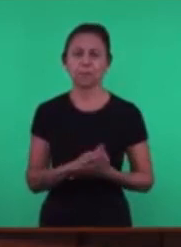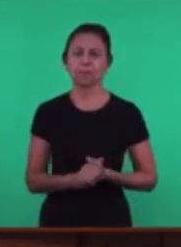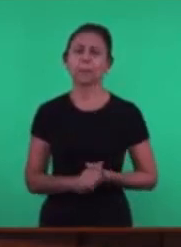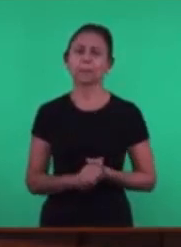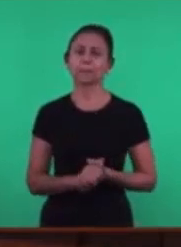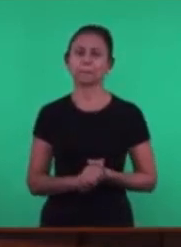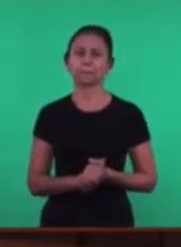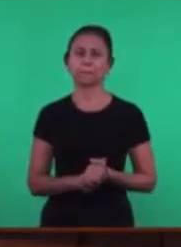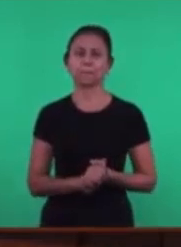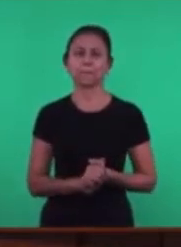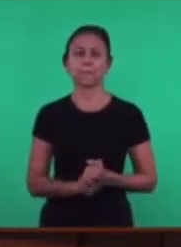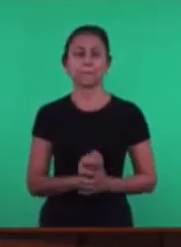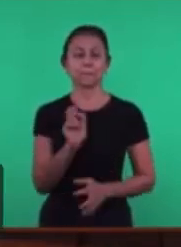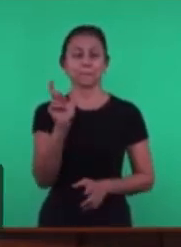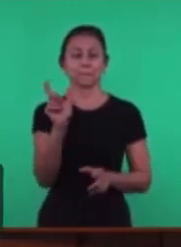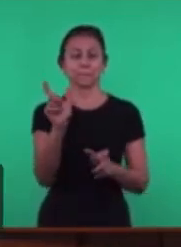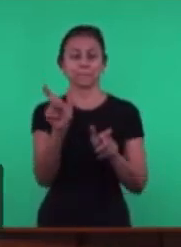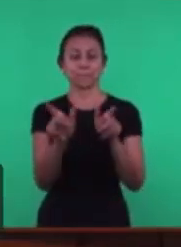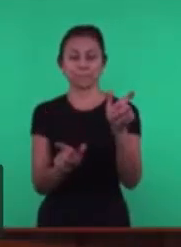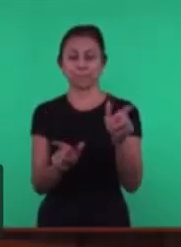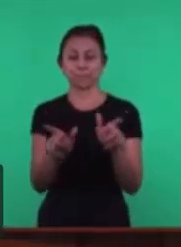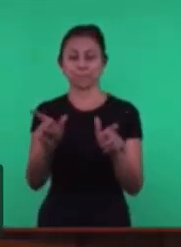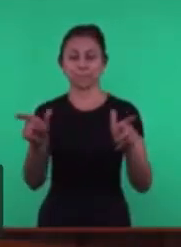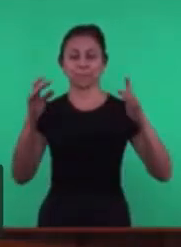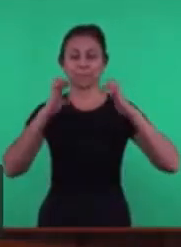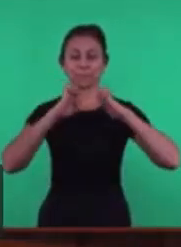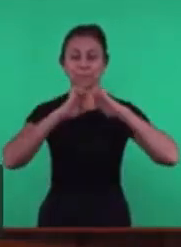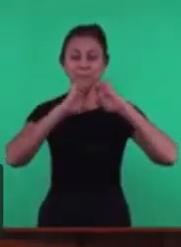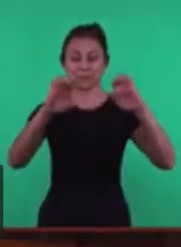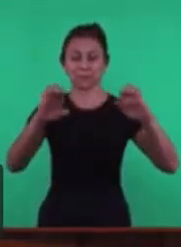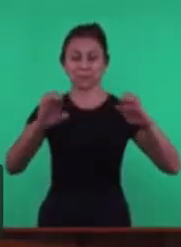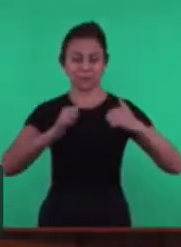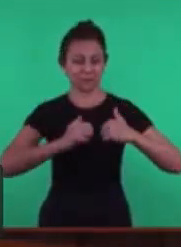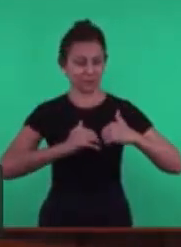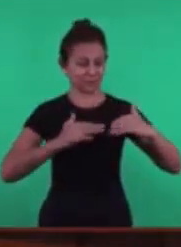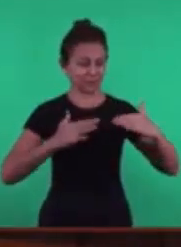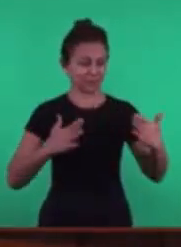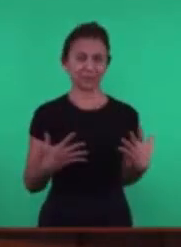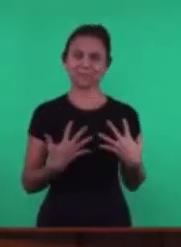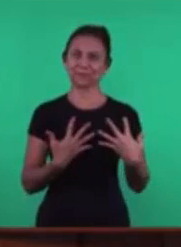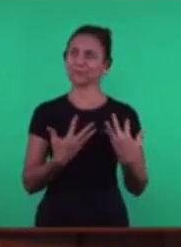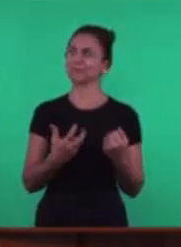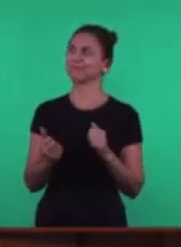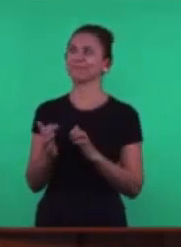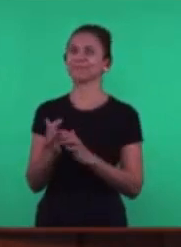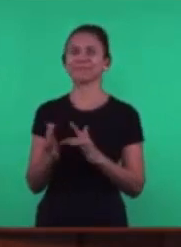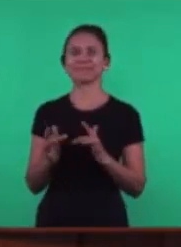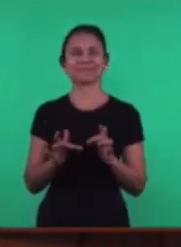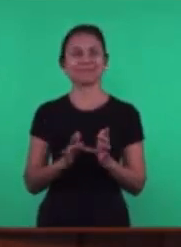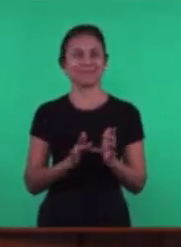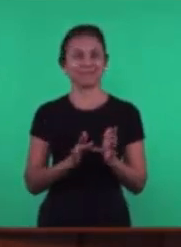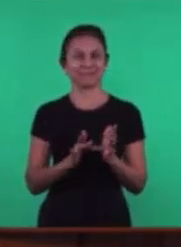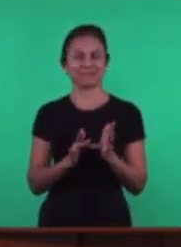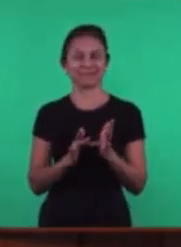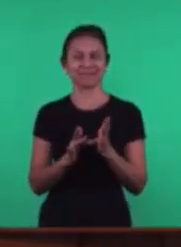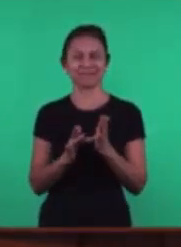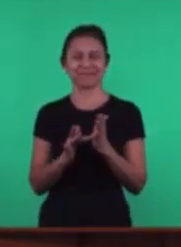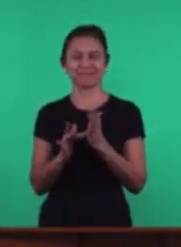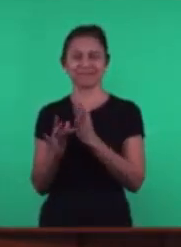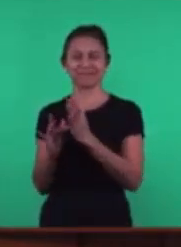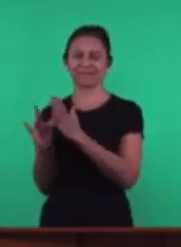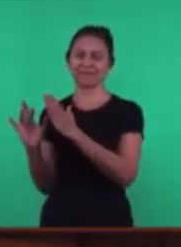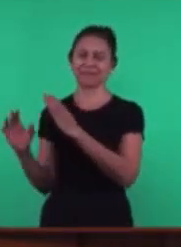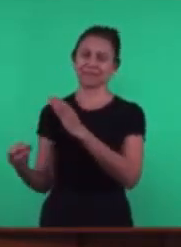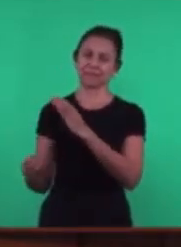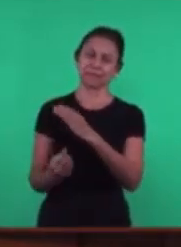Sementes Que caíram Em boa terra Essa terra Que produz A árvore da vida É